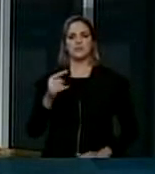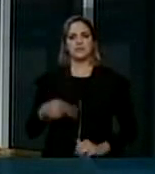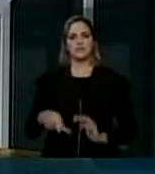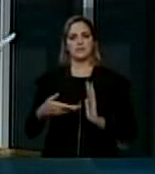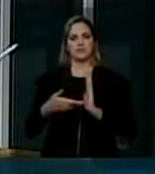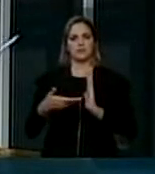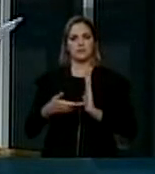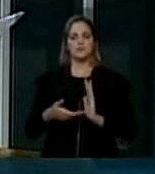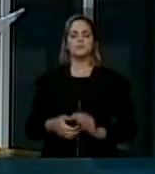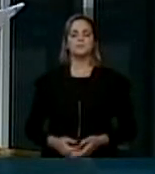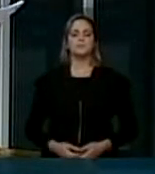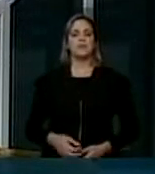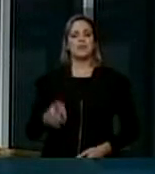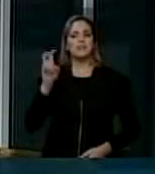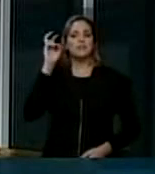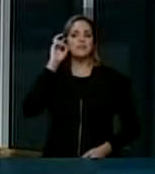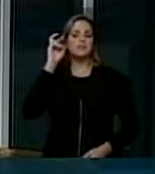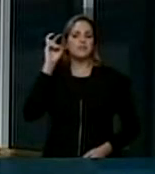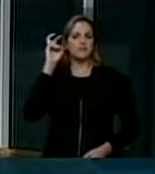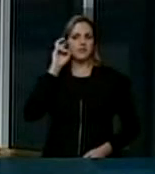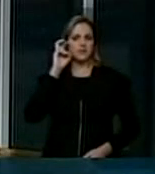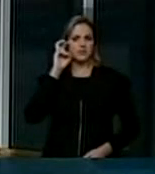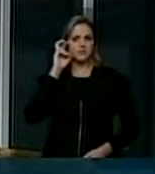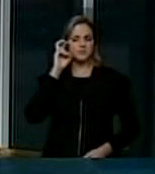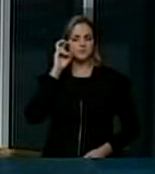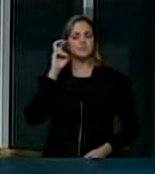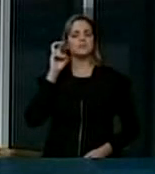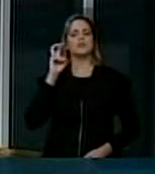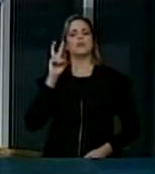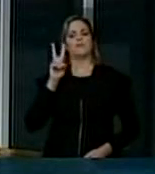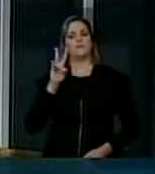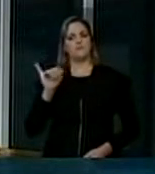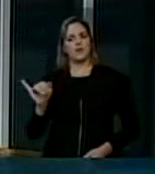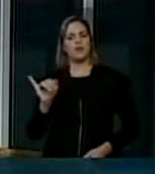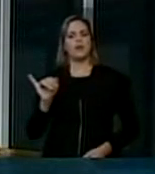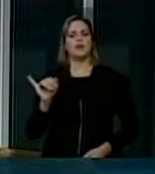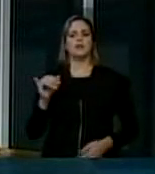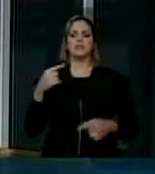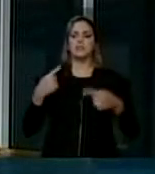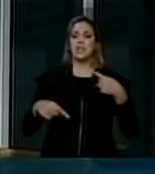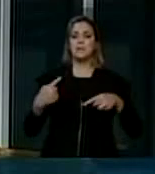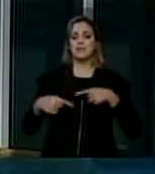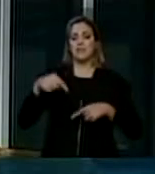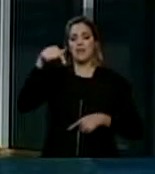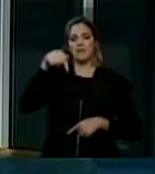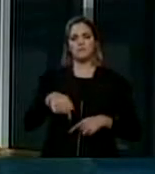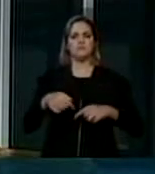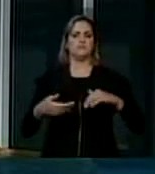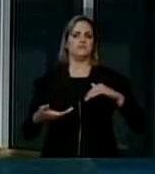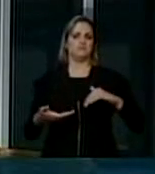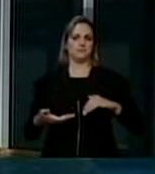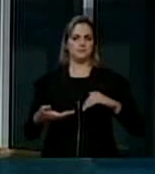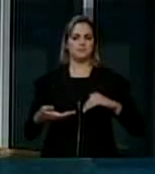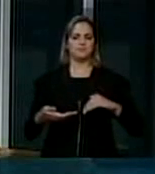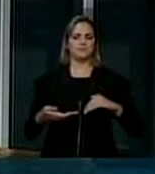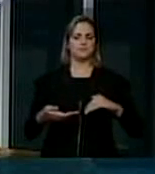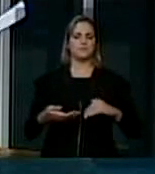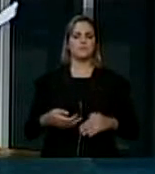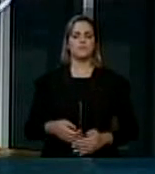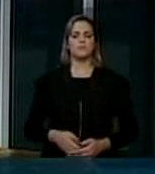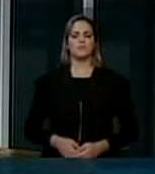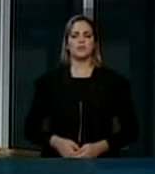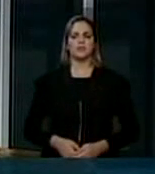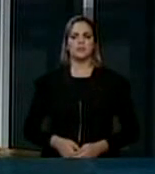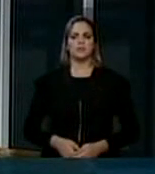E na quinta-feira, senhor presidente, nós estaremos trazendo este debate para o Parlamento, em uma